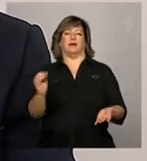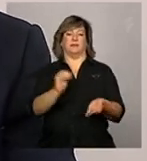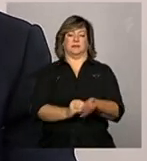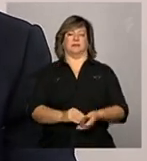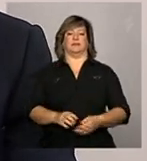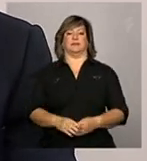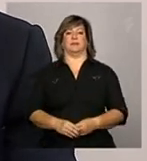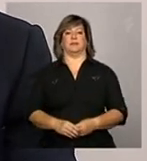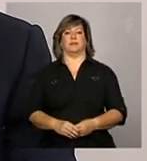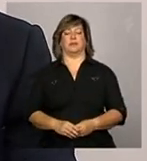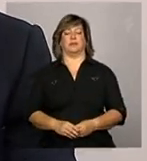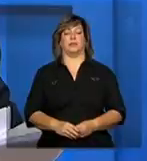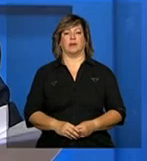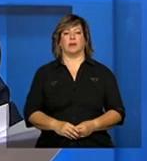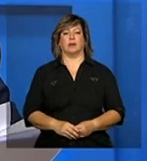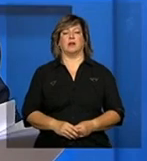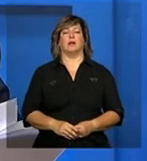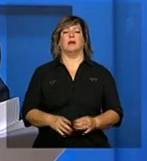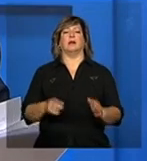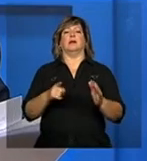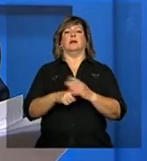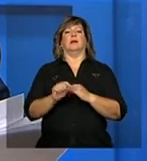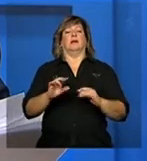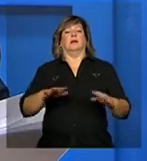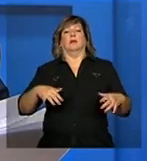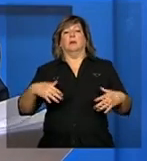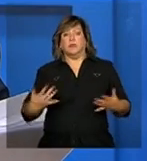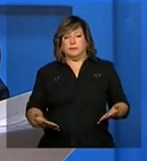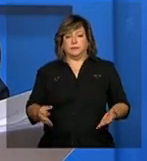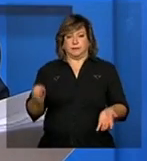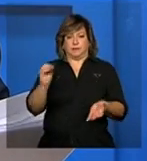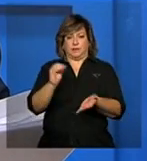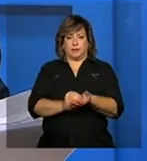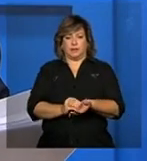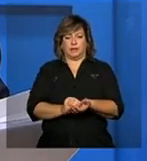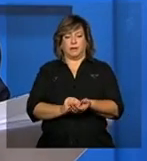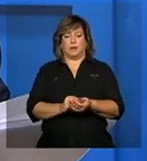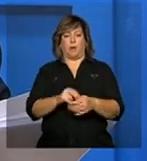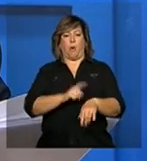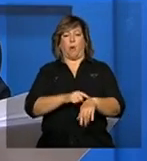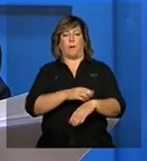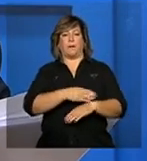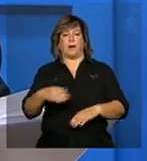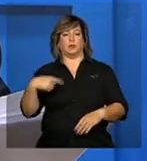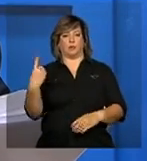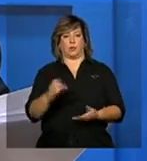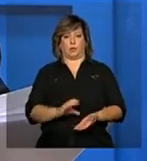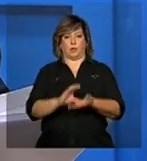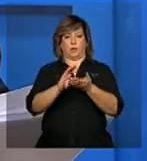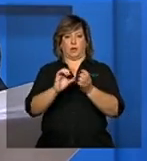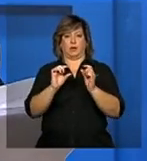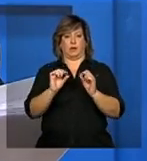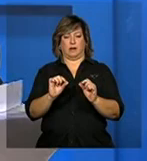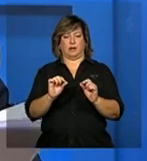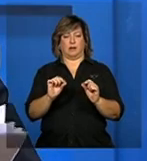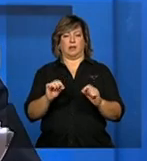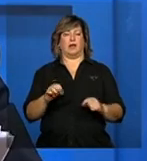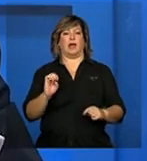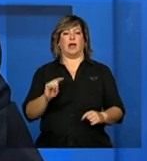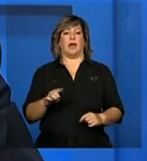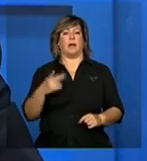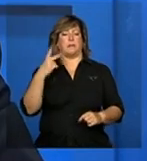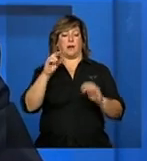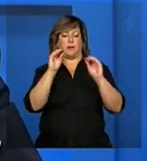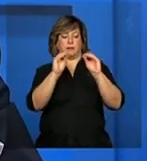bom quando se coloca o prazo dos conselhos seria para dar o parecer para o demonstrativo já preenchido pela gestão